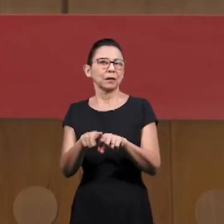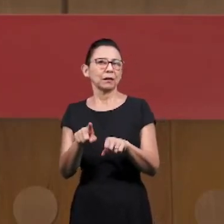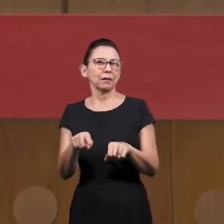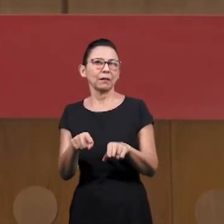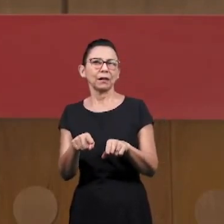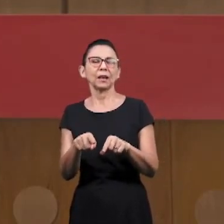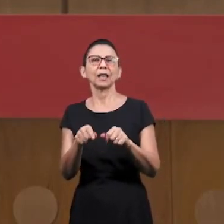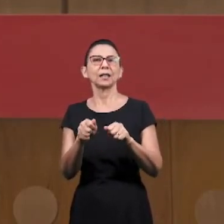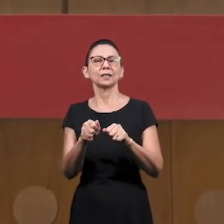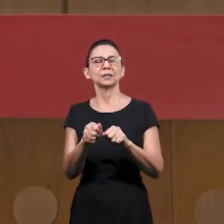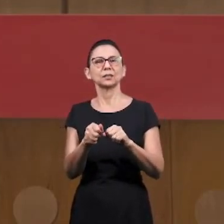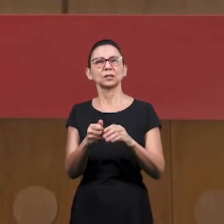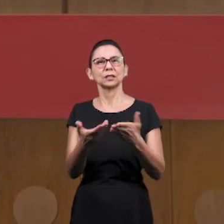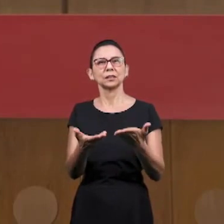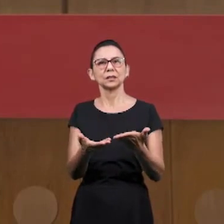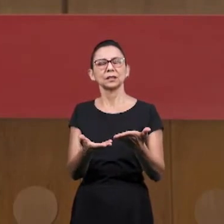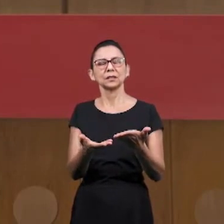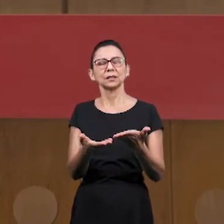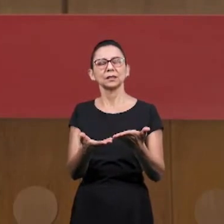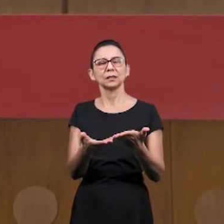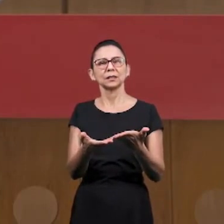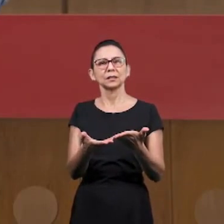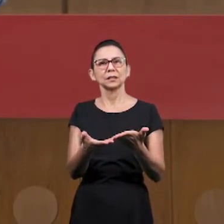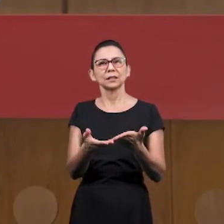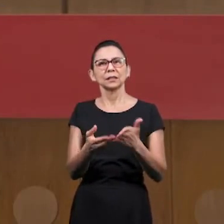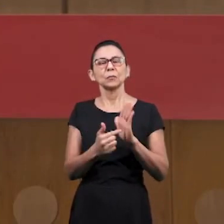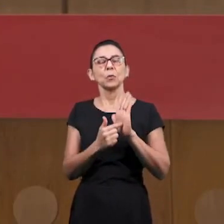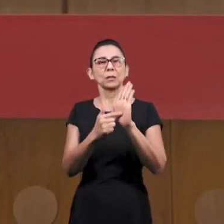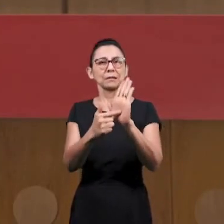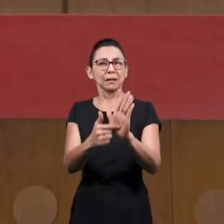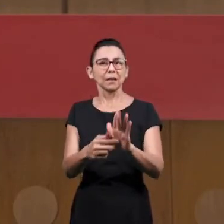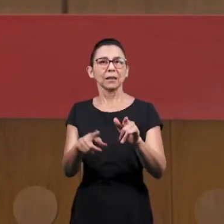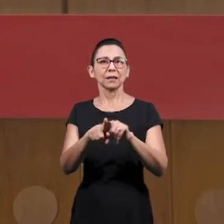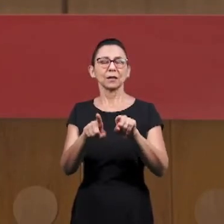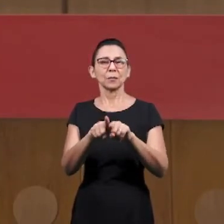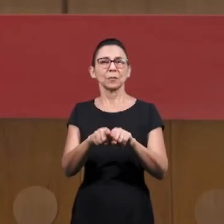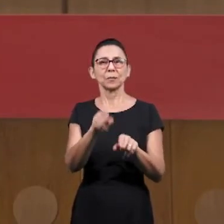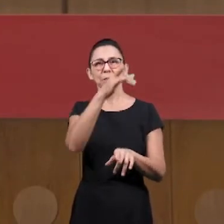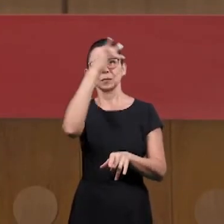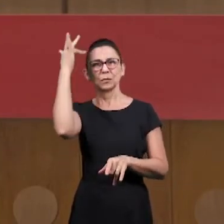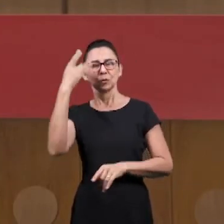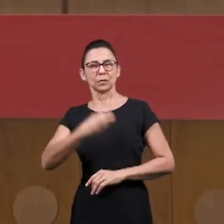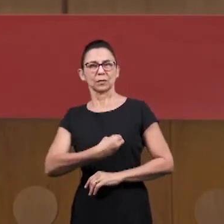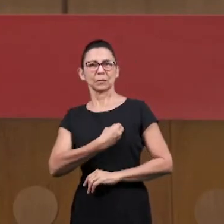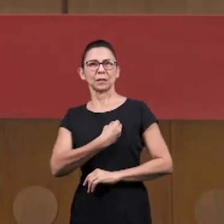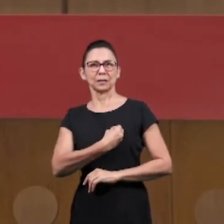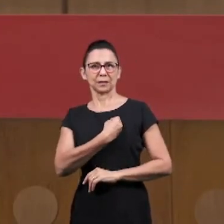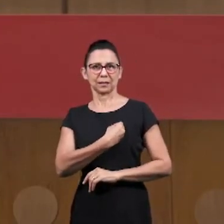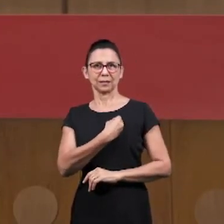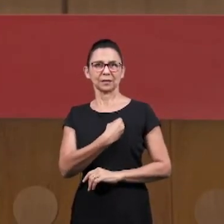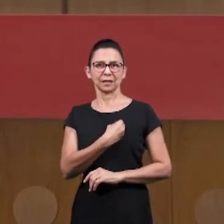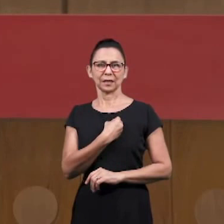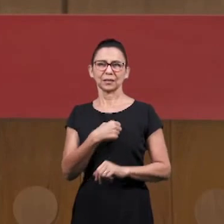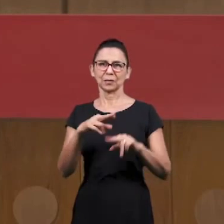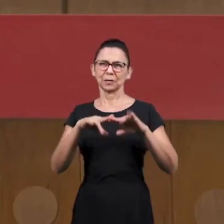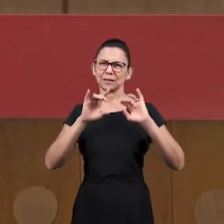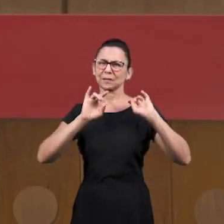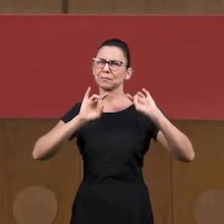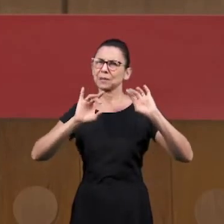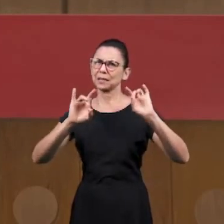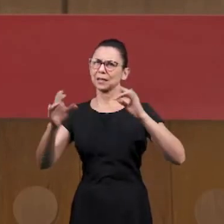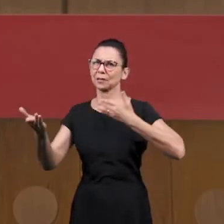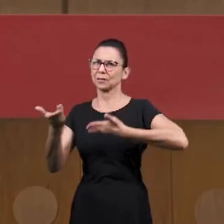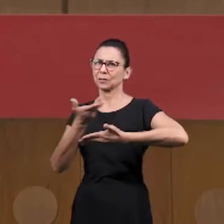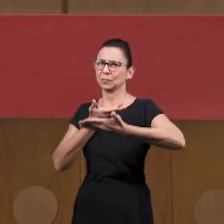publicar A participação daqueles irmãos que colaboravam de forma tão